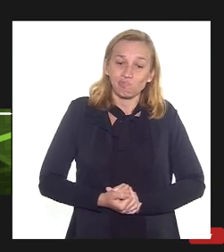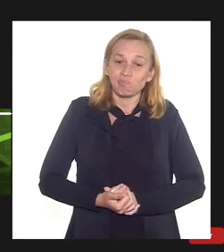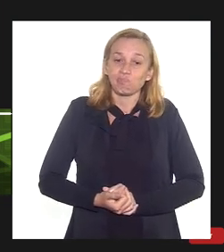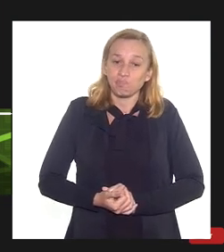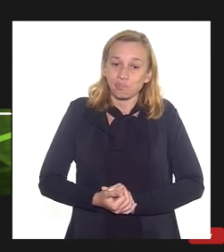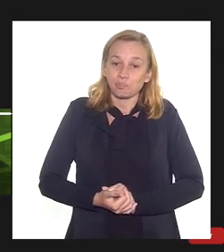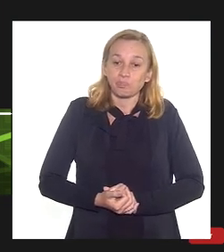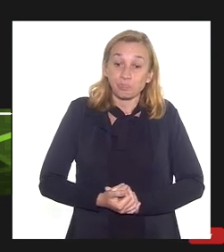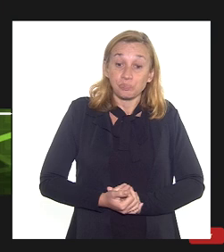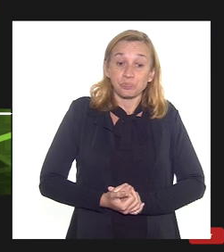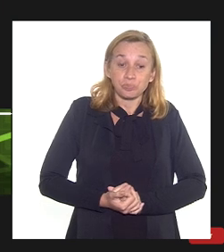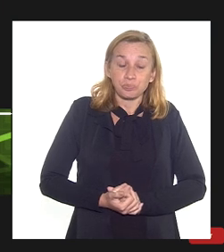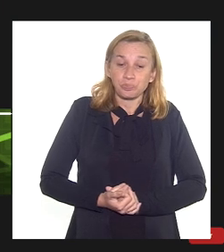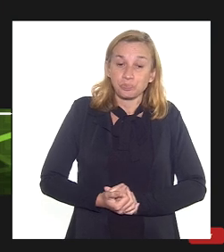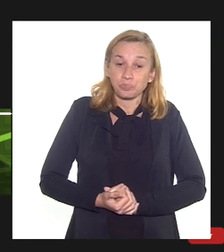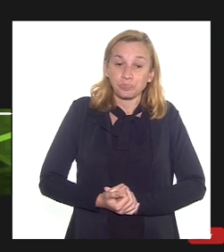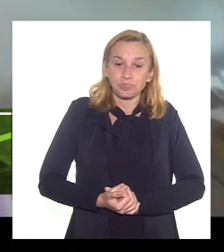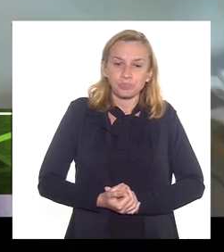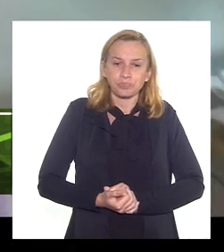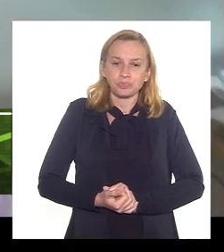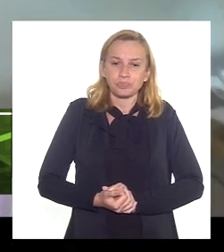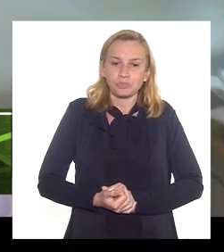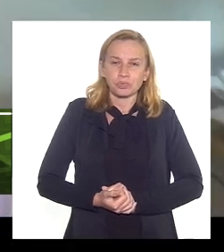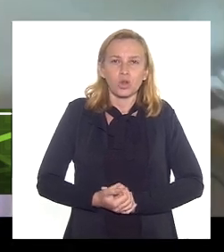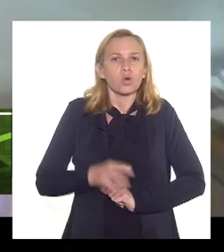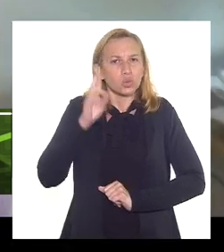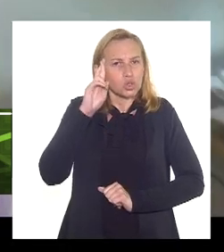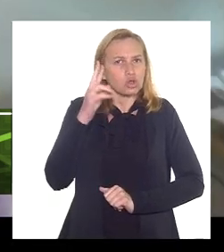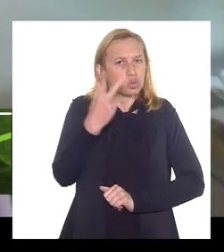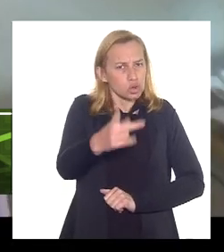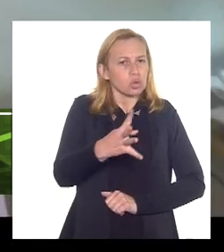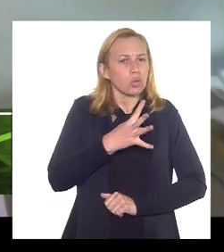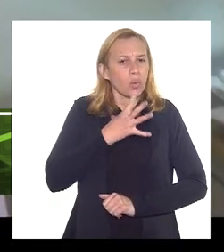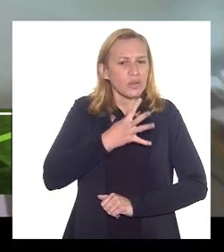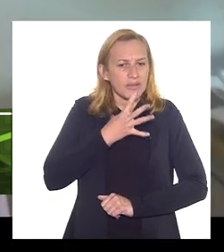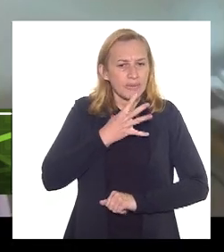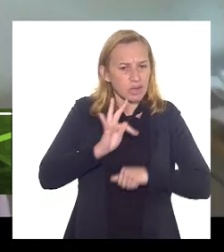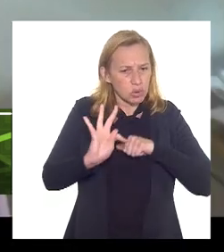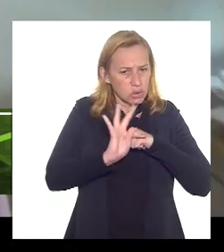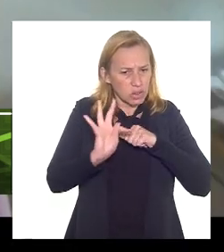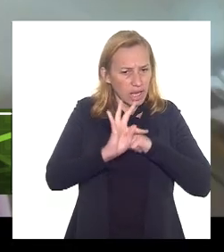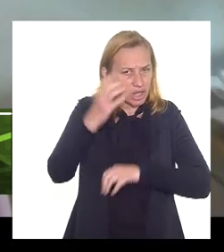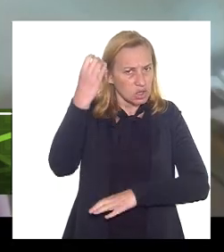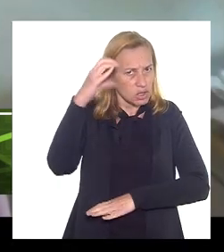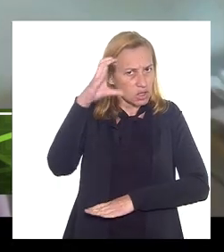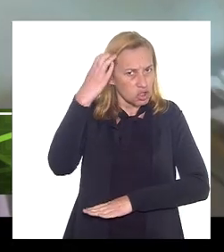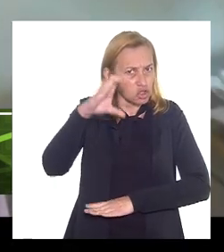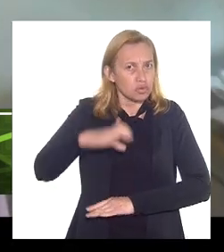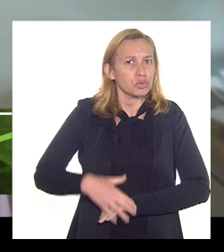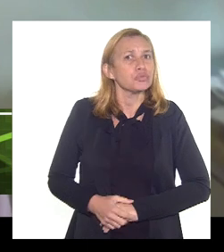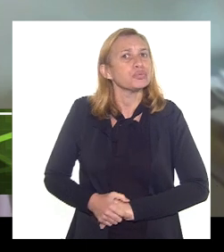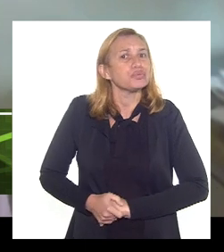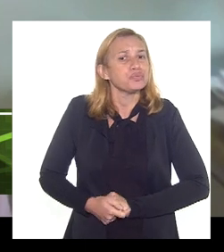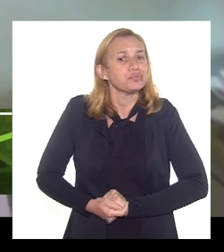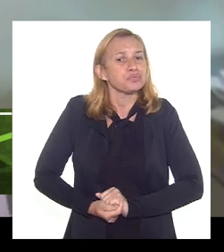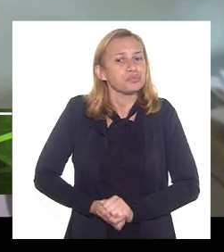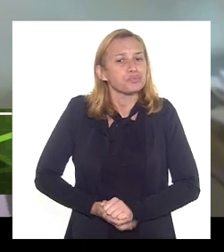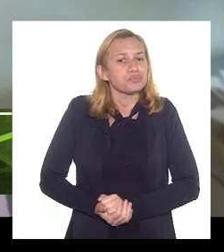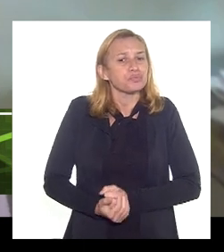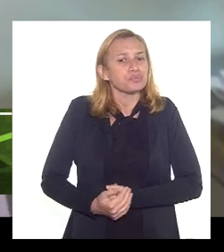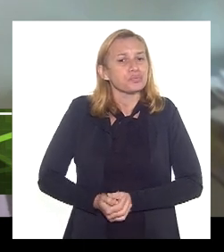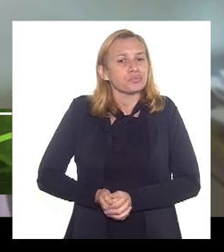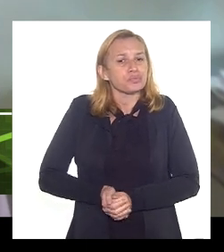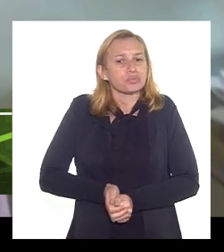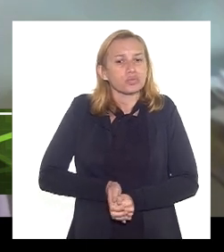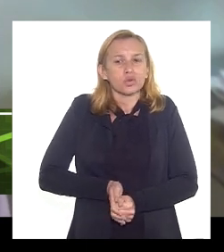o senhor com seu conhecimento técnico científico o